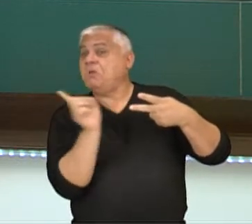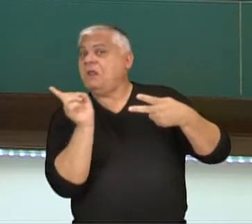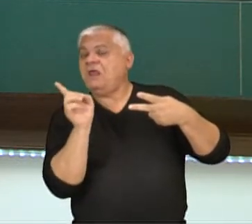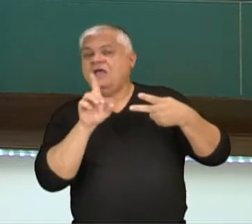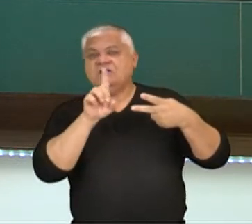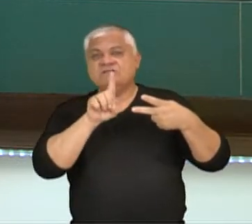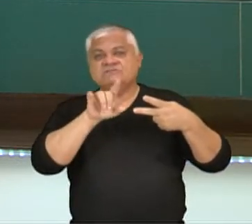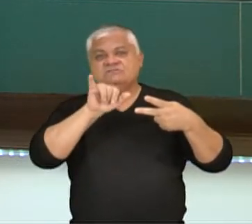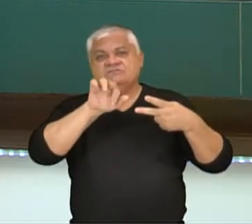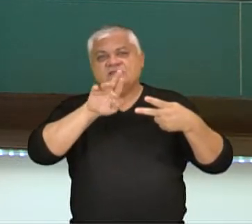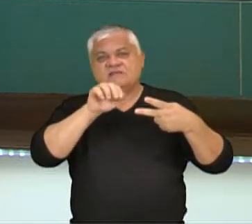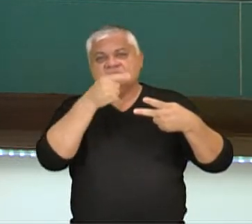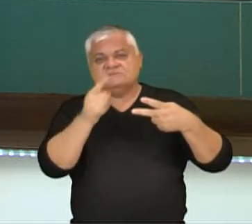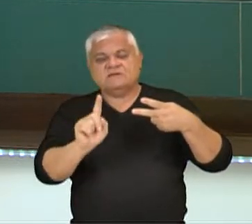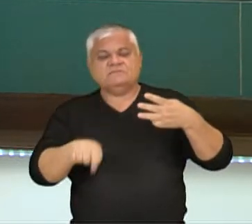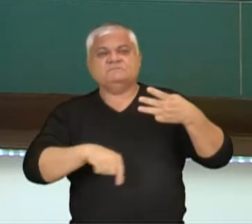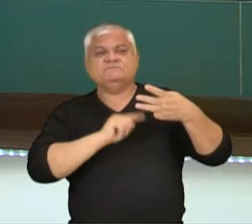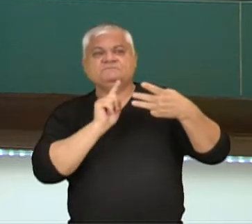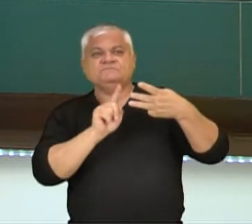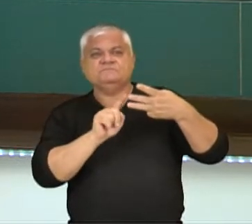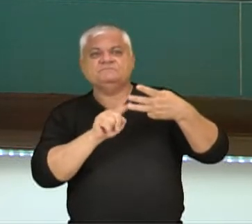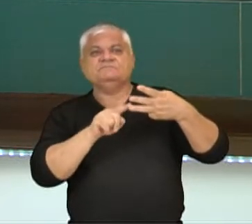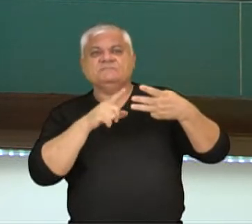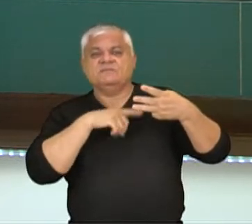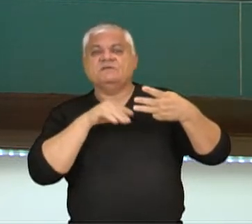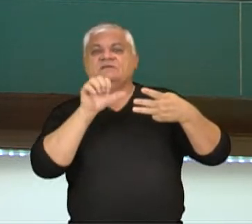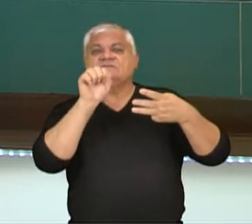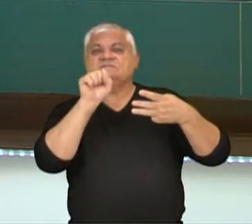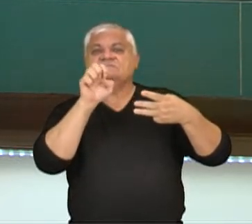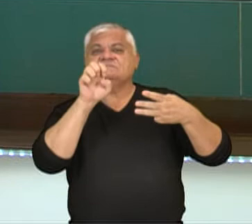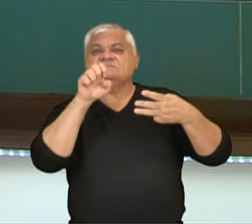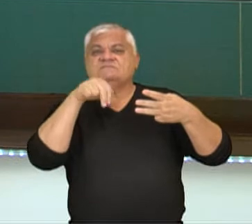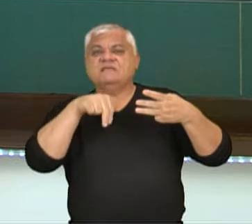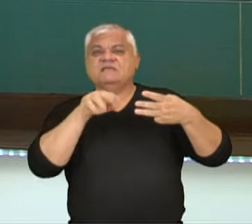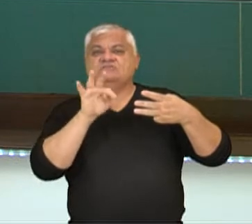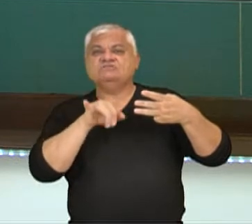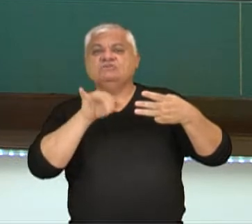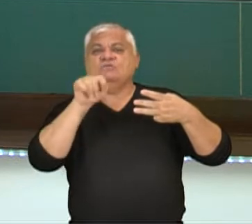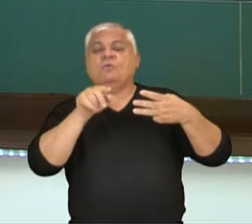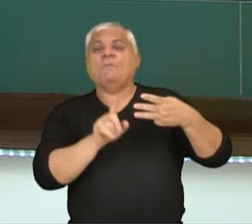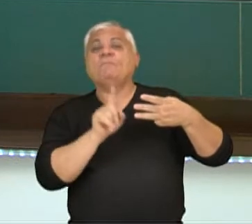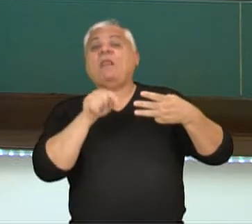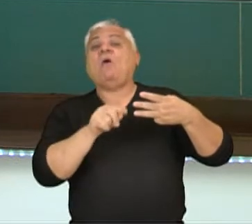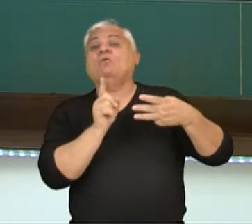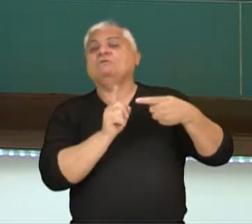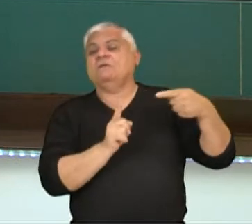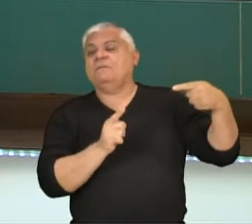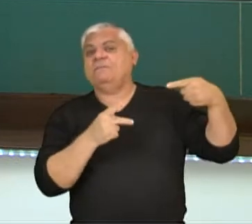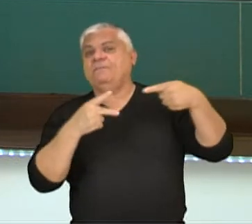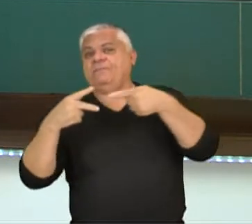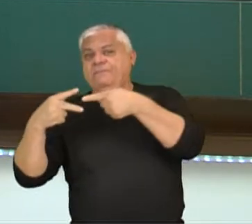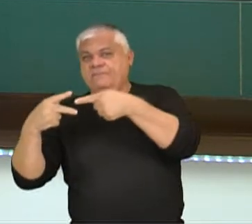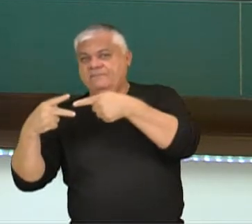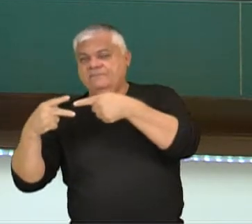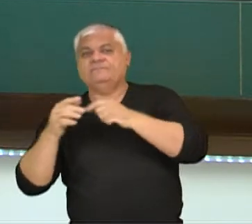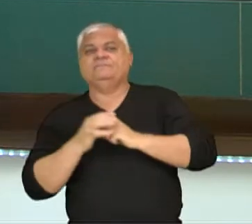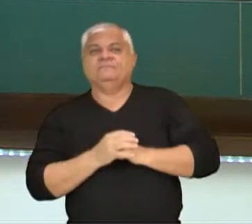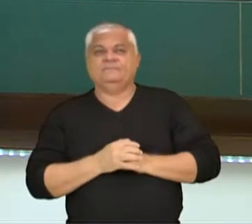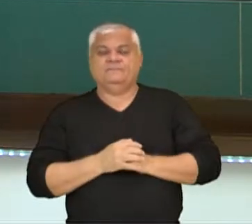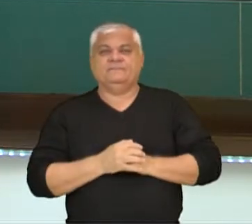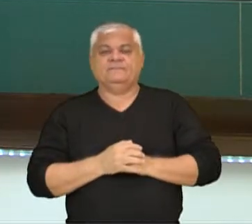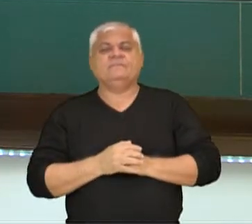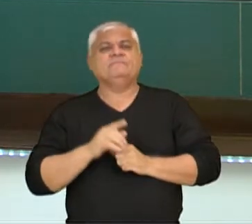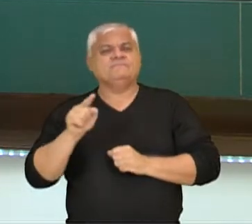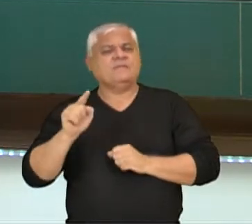plano em que ele está. E ele também tem um sentido. E esse sentido é para onde aponta a flecha. E Isaac Newton